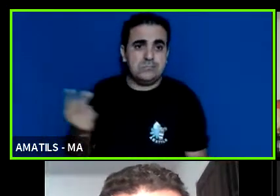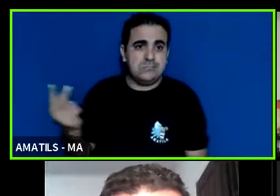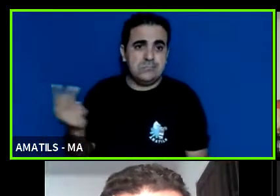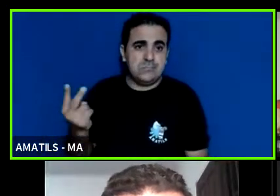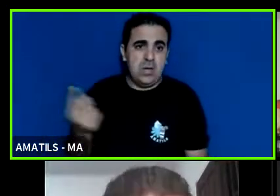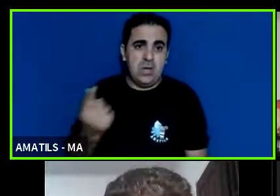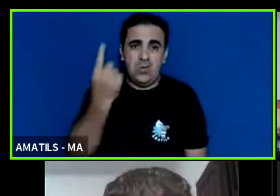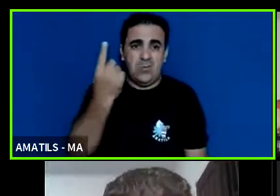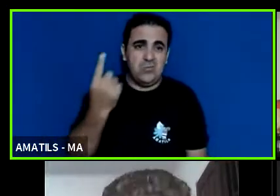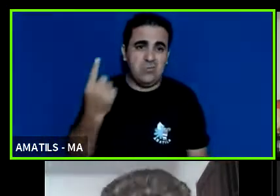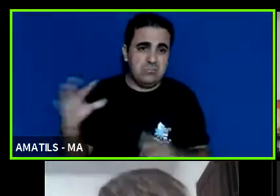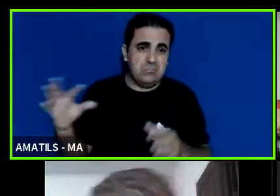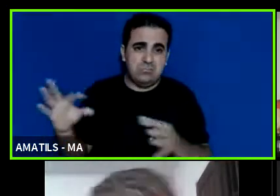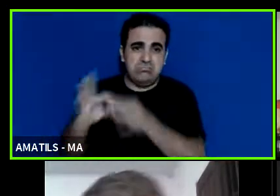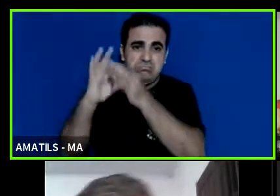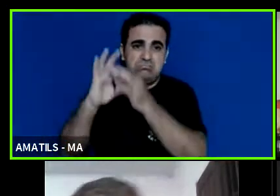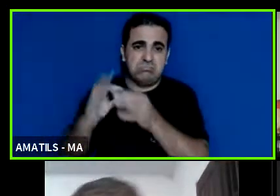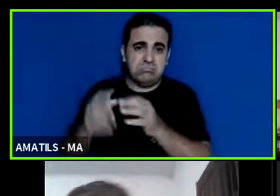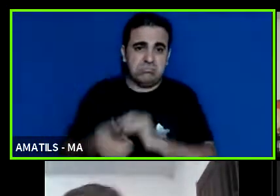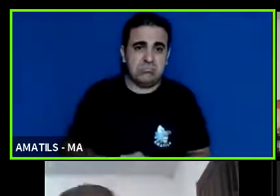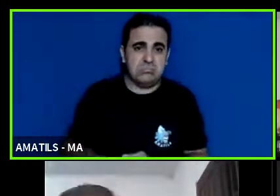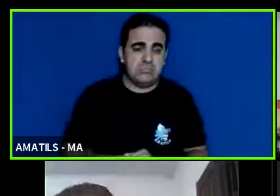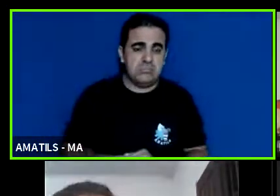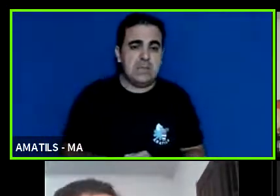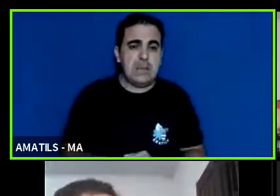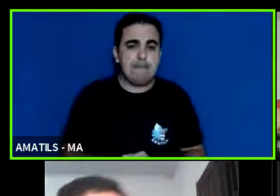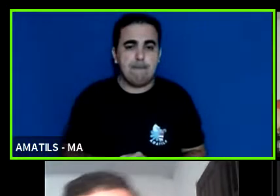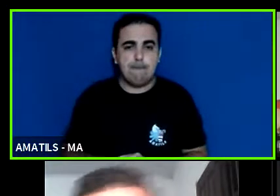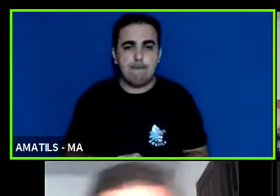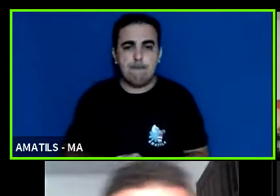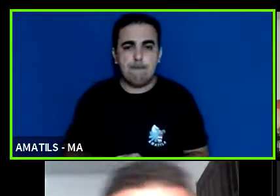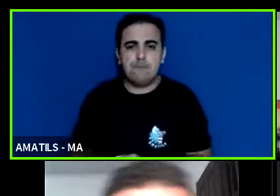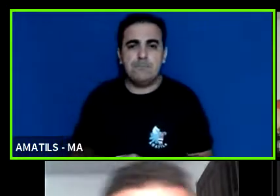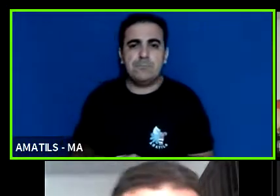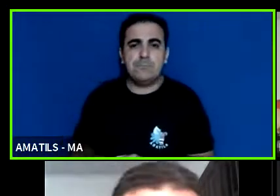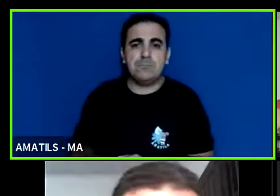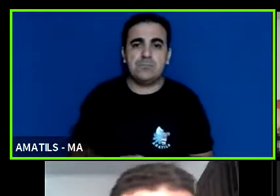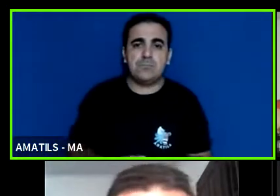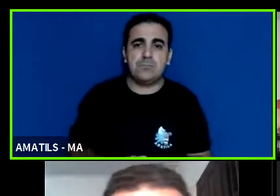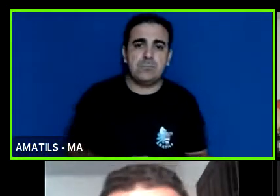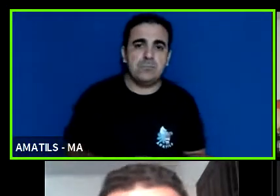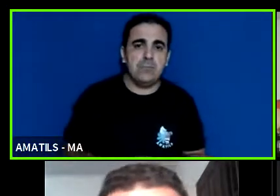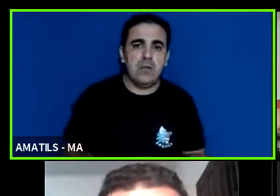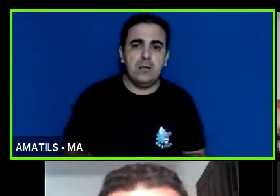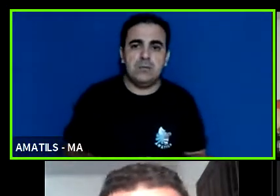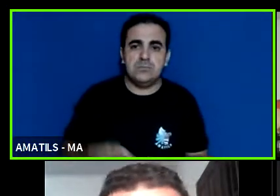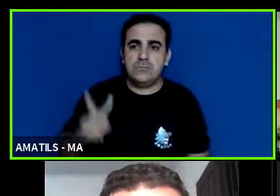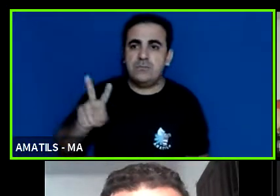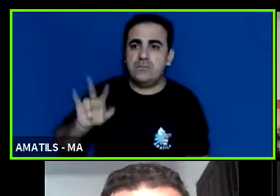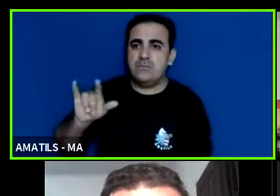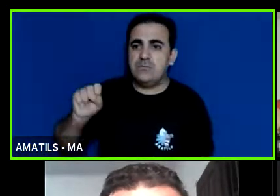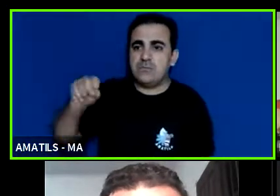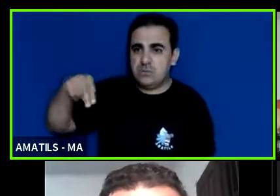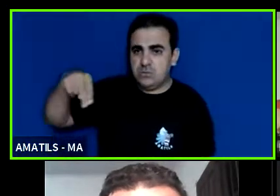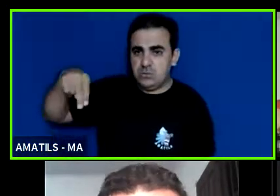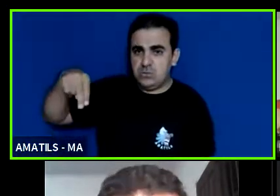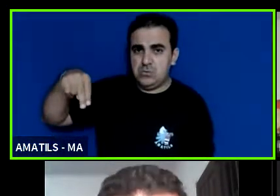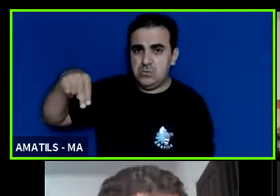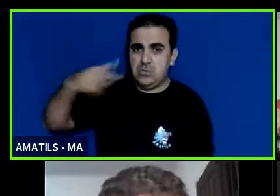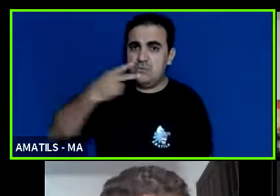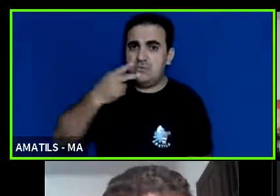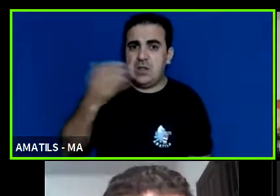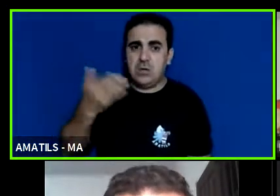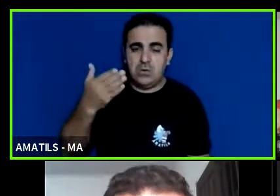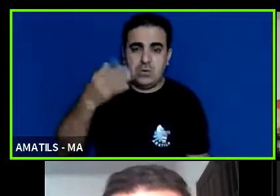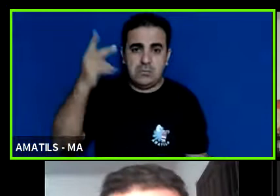secretaria agregada na nota É uma só é isso Gilson Gilson faz aí a tua fala eu queria passar para a Priscila